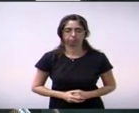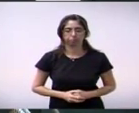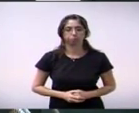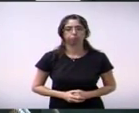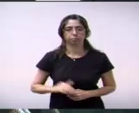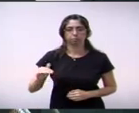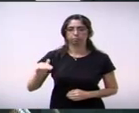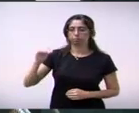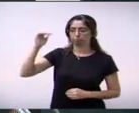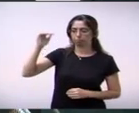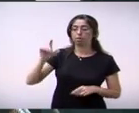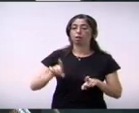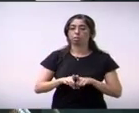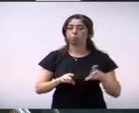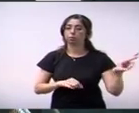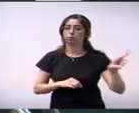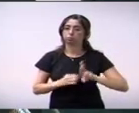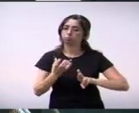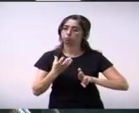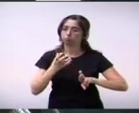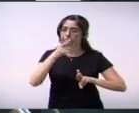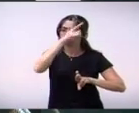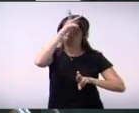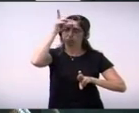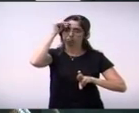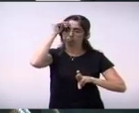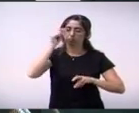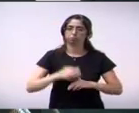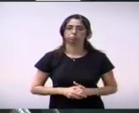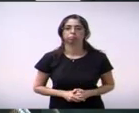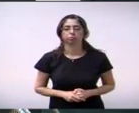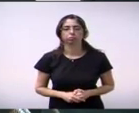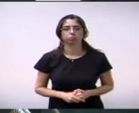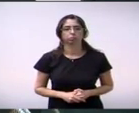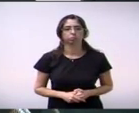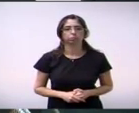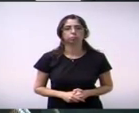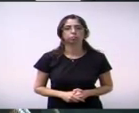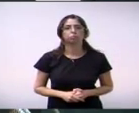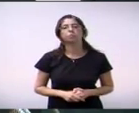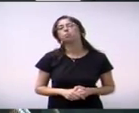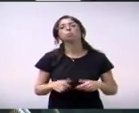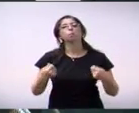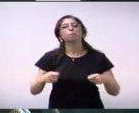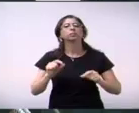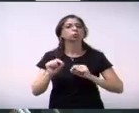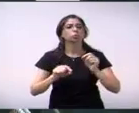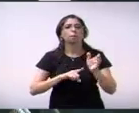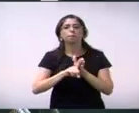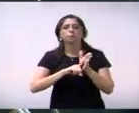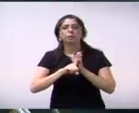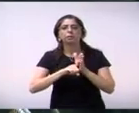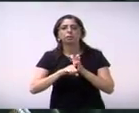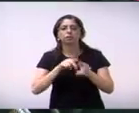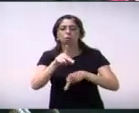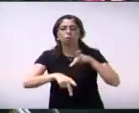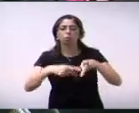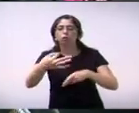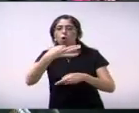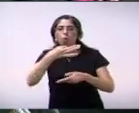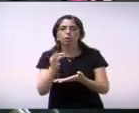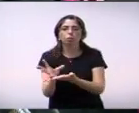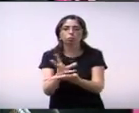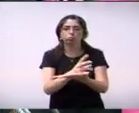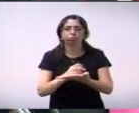João Mota requer informações ao Executivo sobre a realização de pesquisa de opinião pública e uma